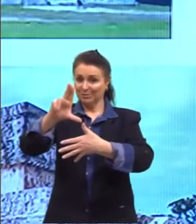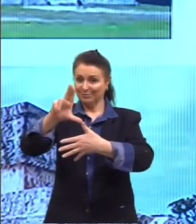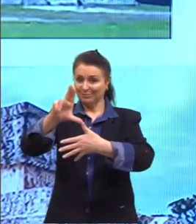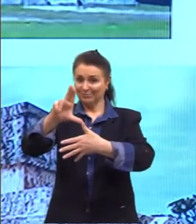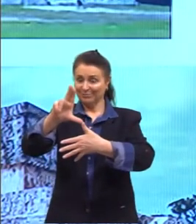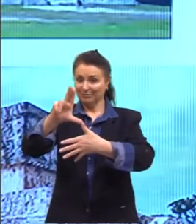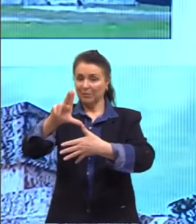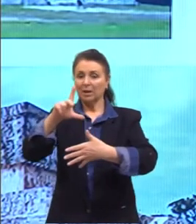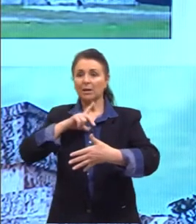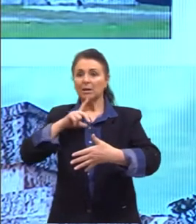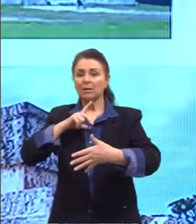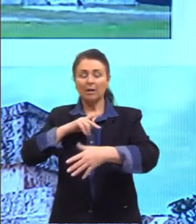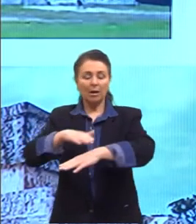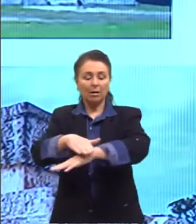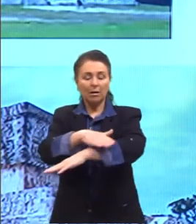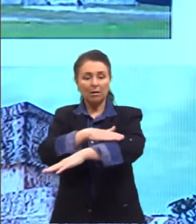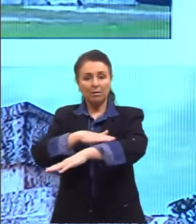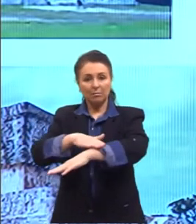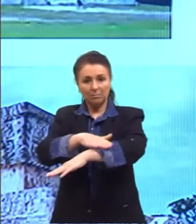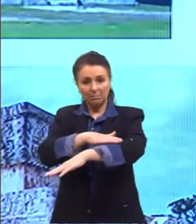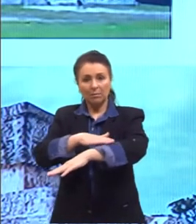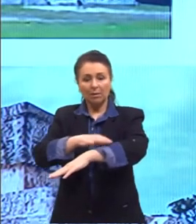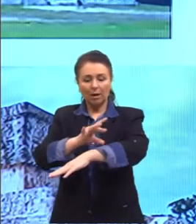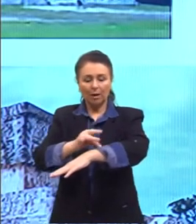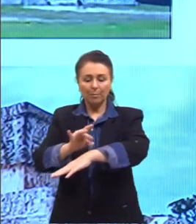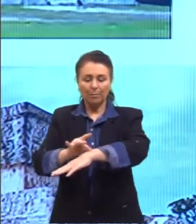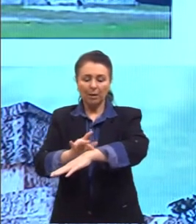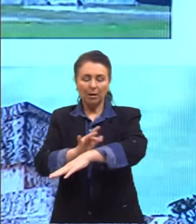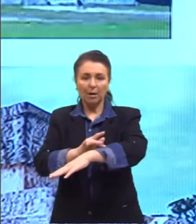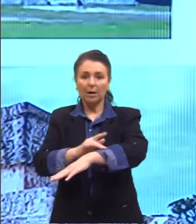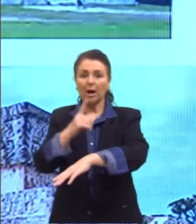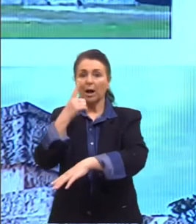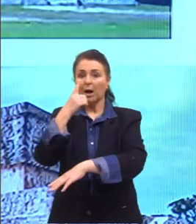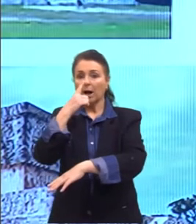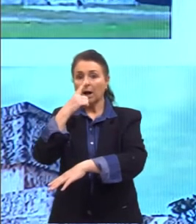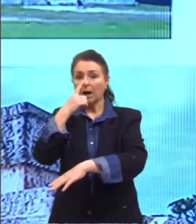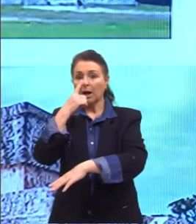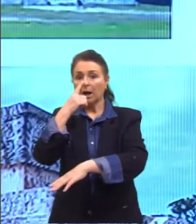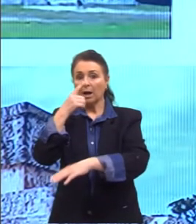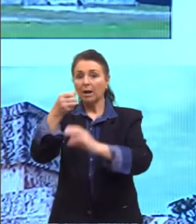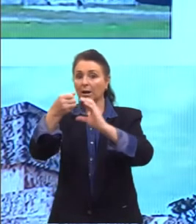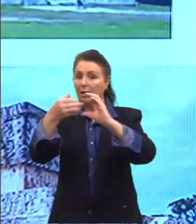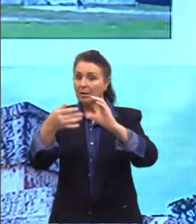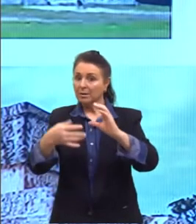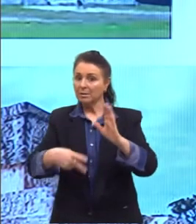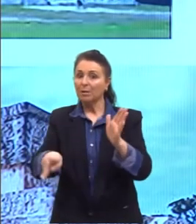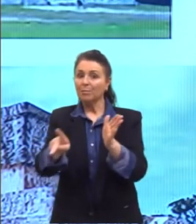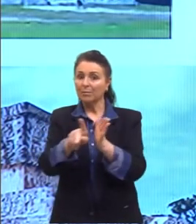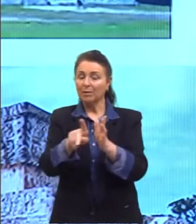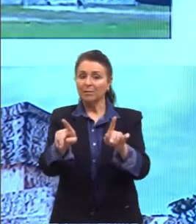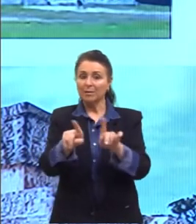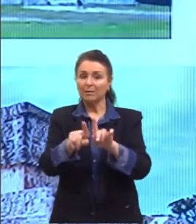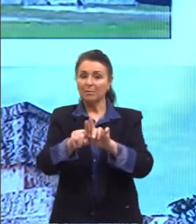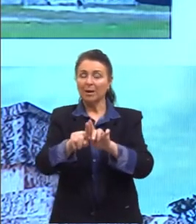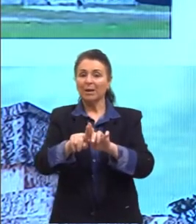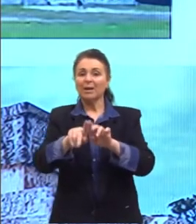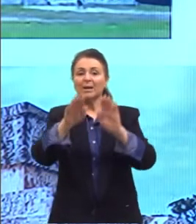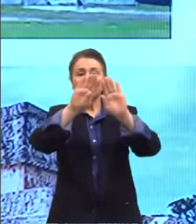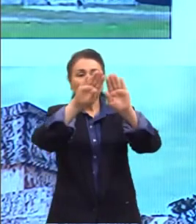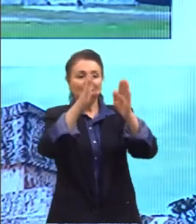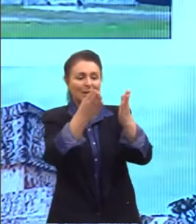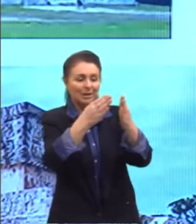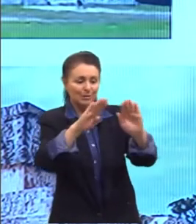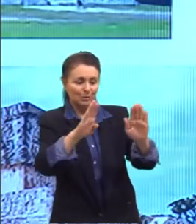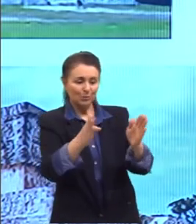nós temos aqui um tom de pele, nós temos uma característica no nariz, na escultura ali, gente também vai ver essas características. E